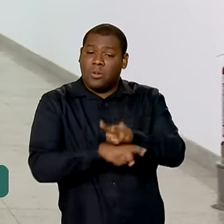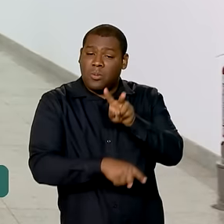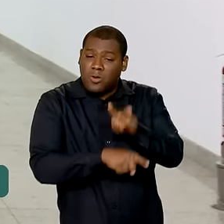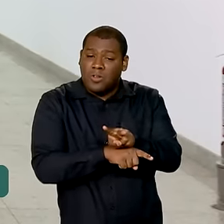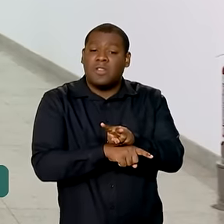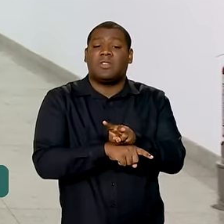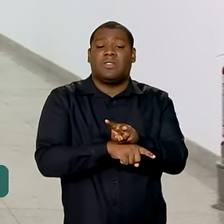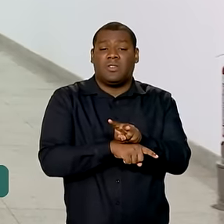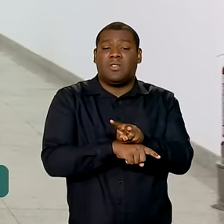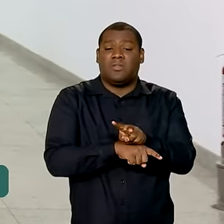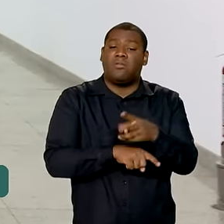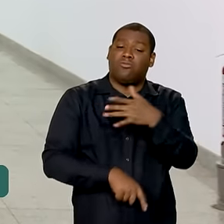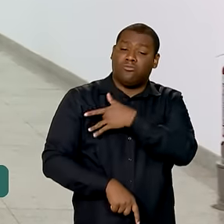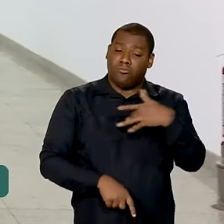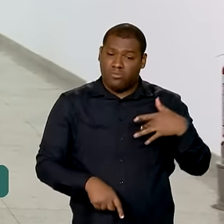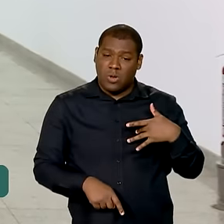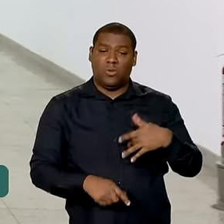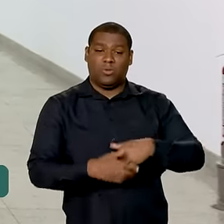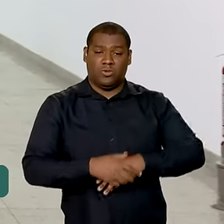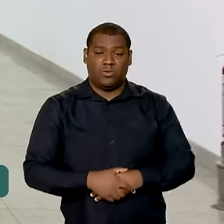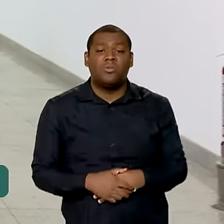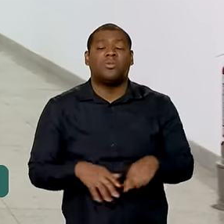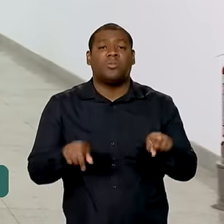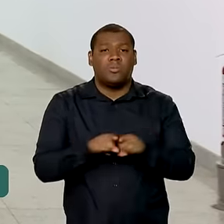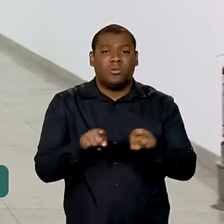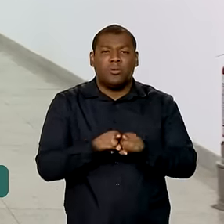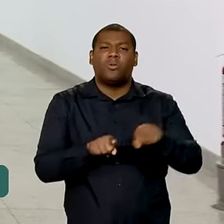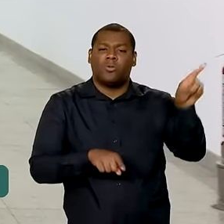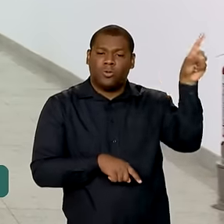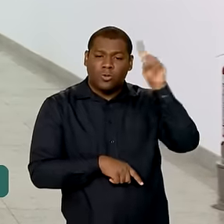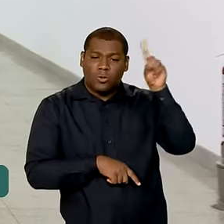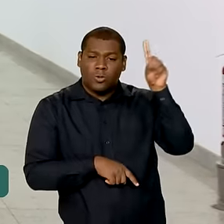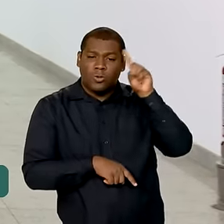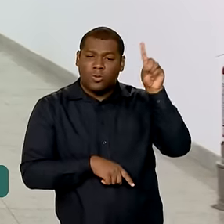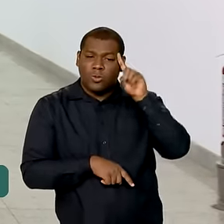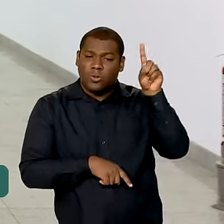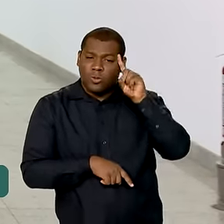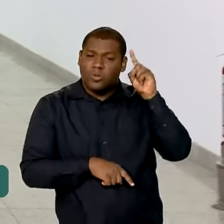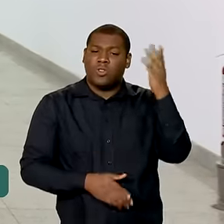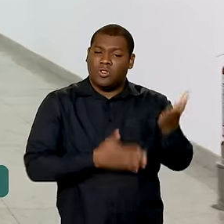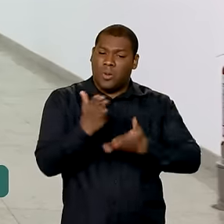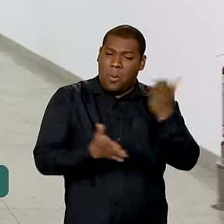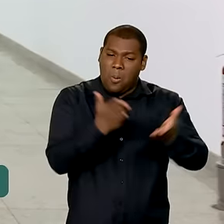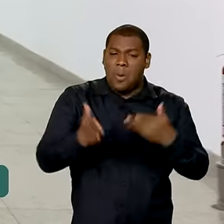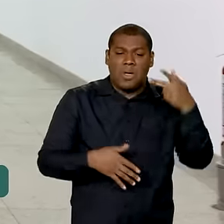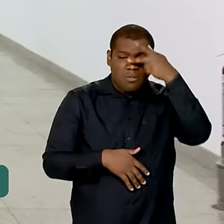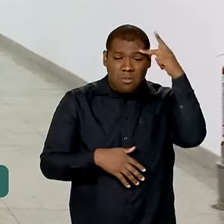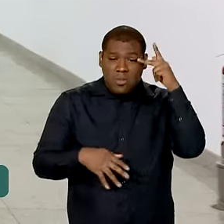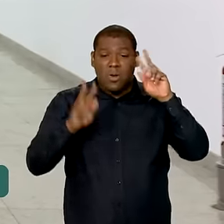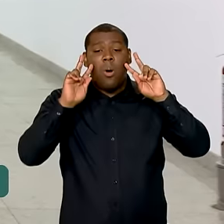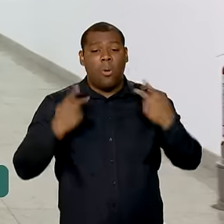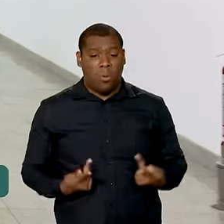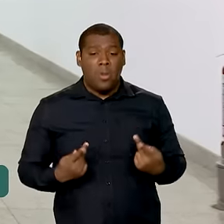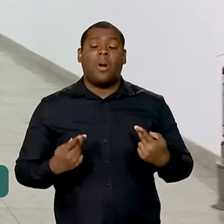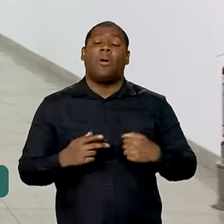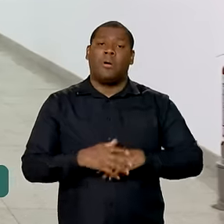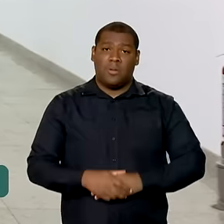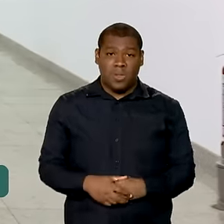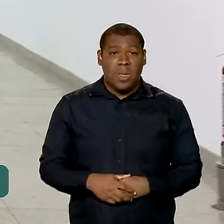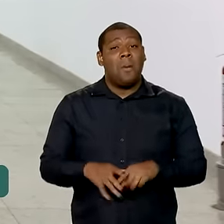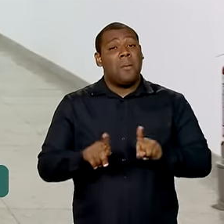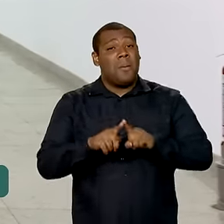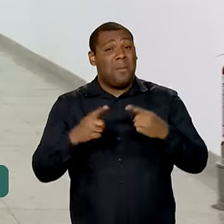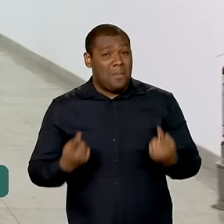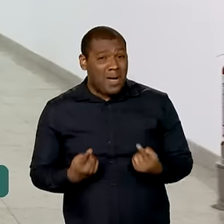e recuperação da saúde. E lida diariamente com o cuidado humano. Ainda assim, a profissão